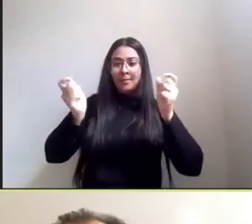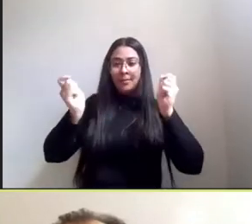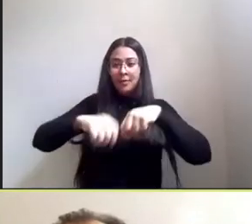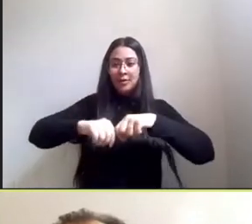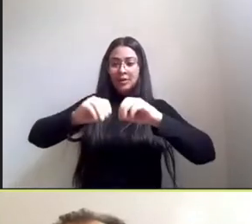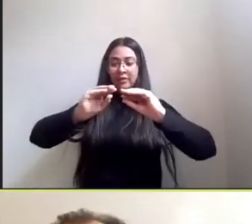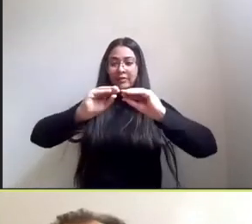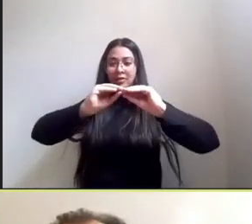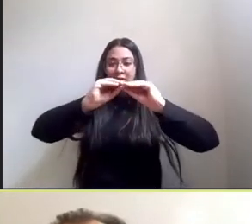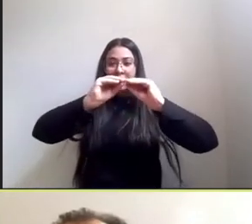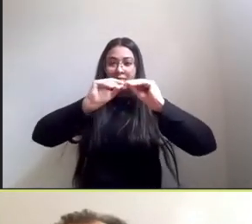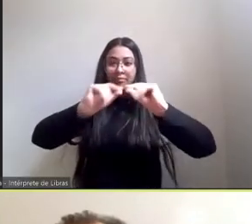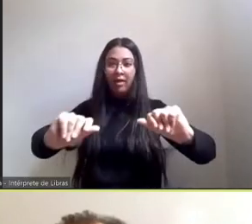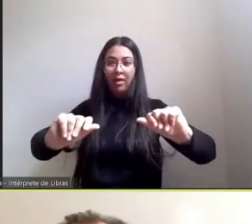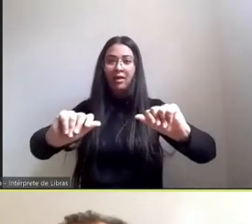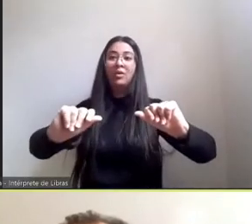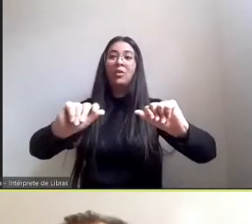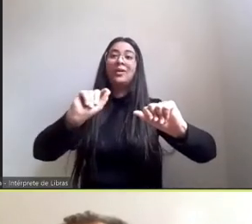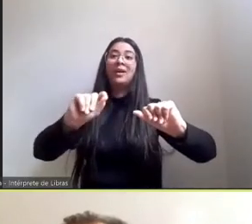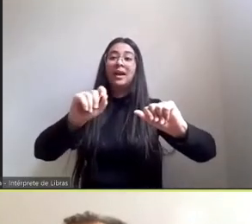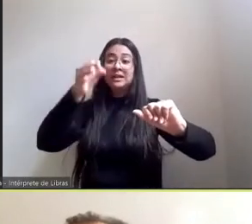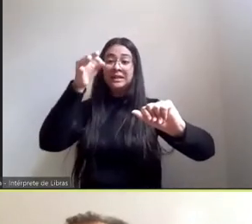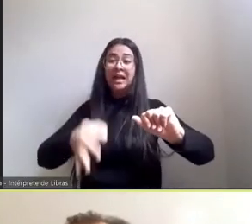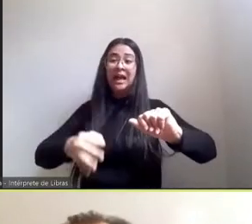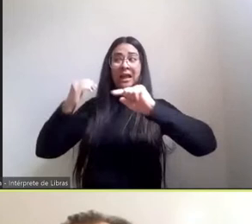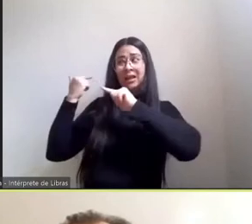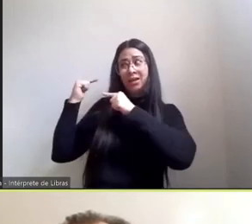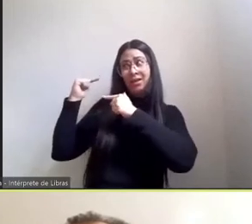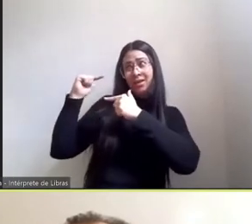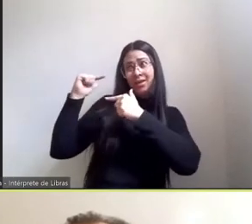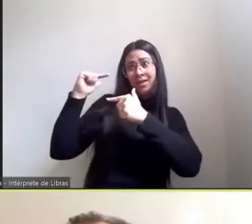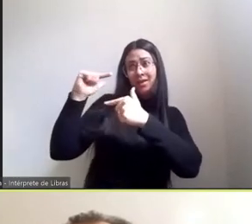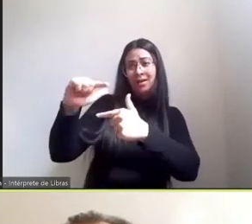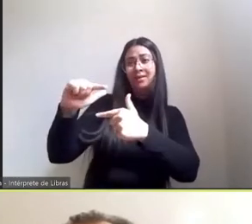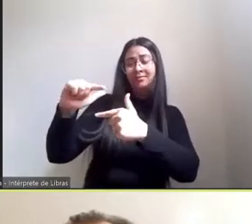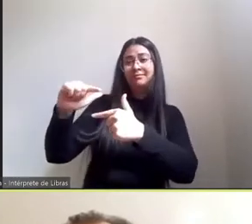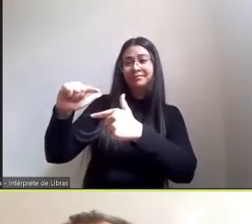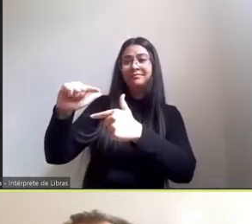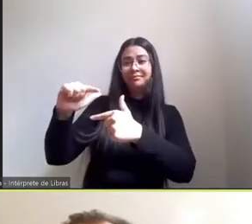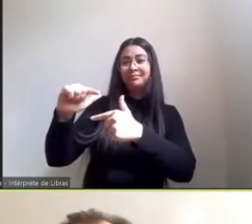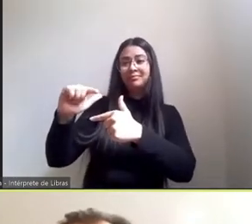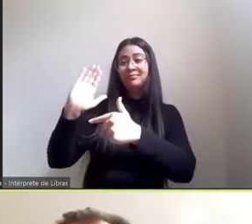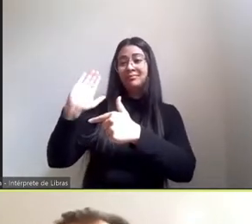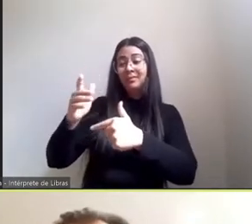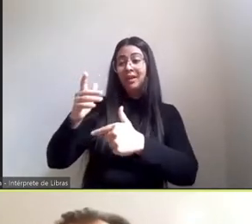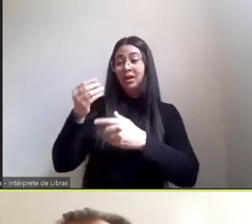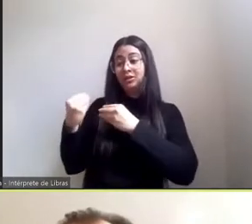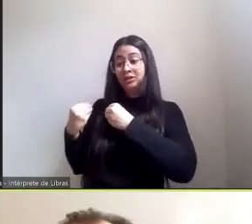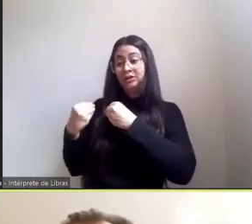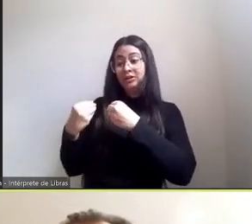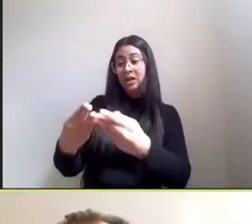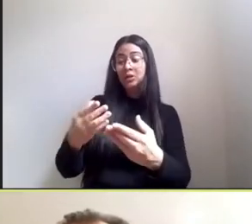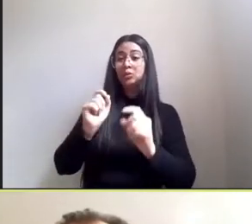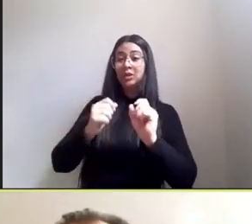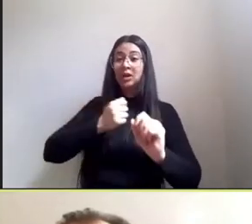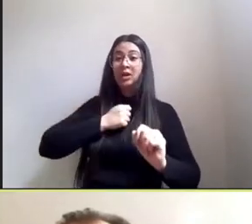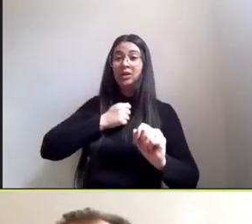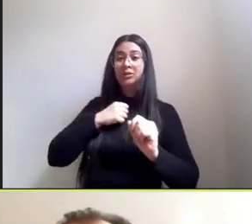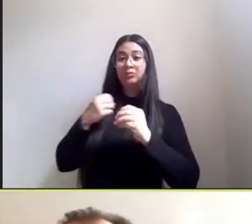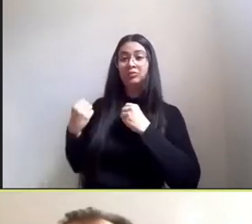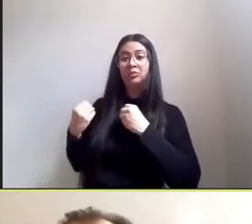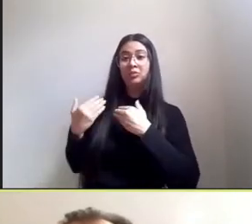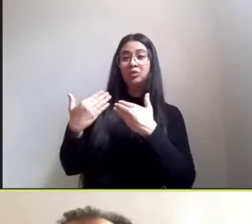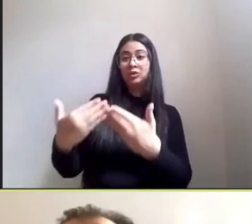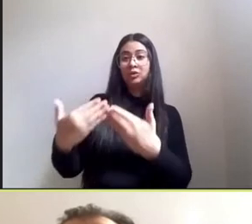as certezas tradicionalmente tomadas pela antropologia eu acho que eu